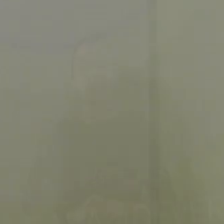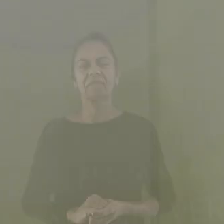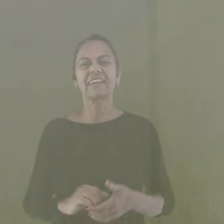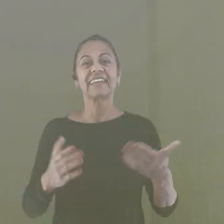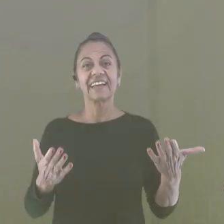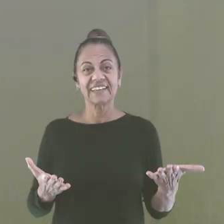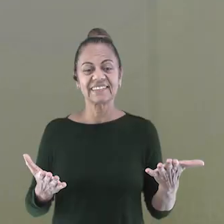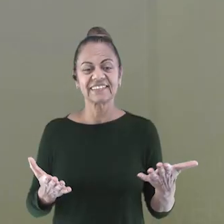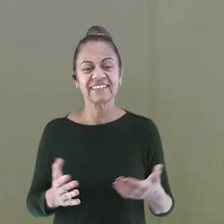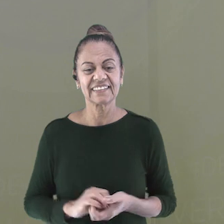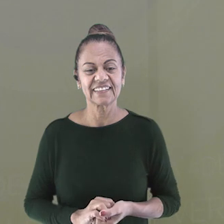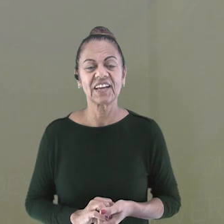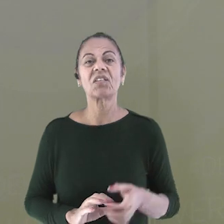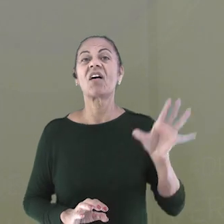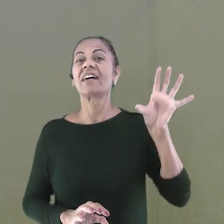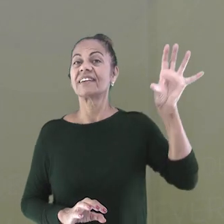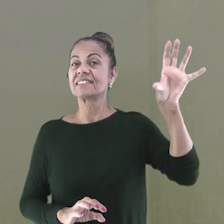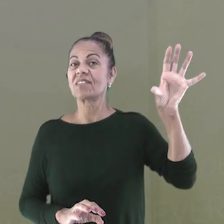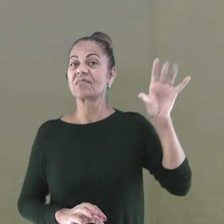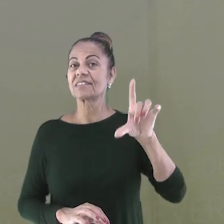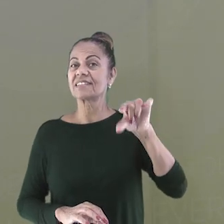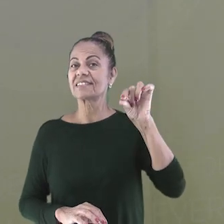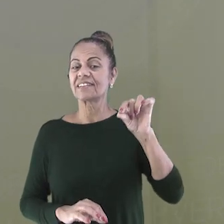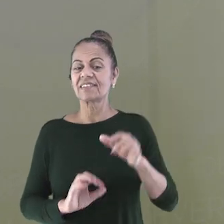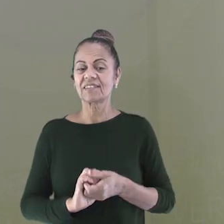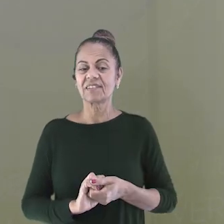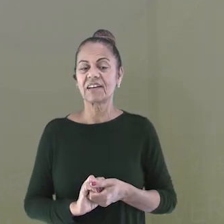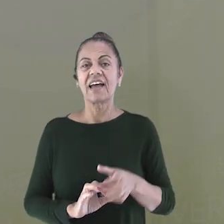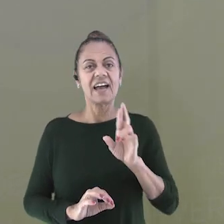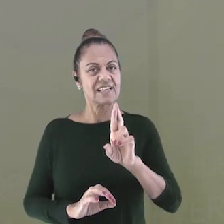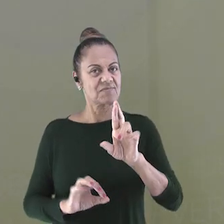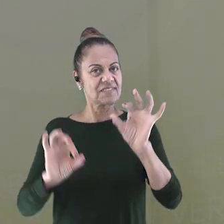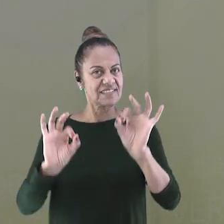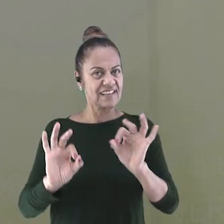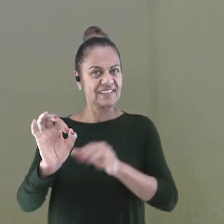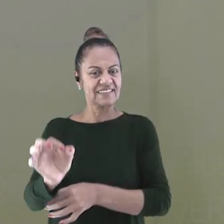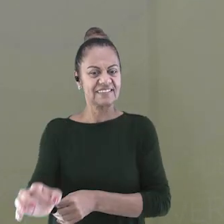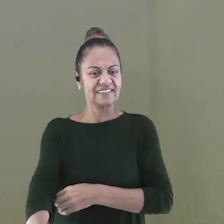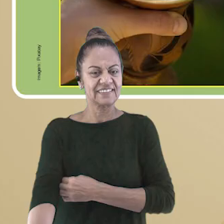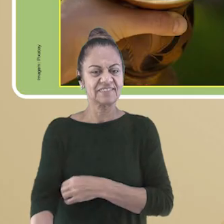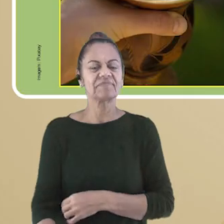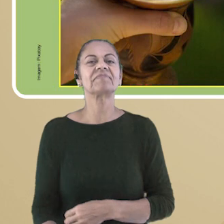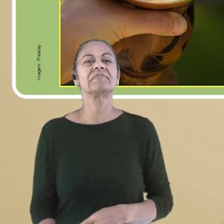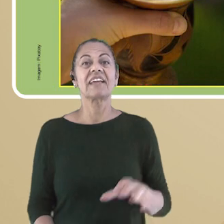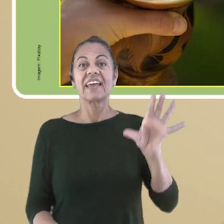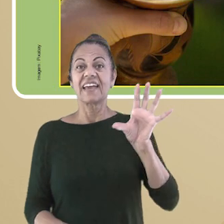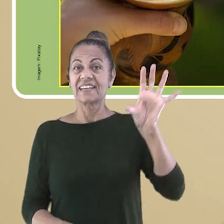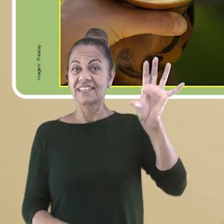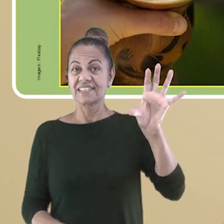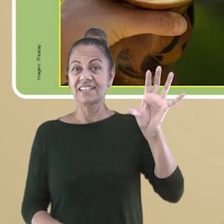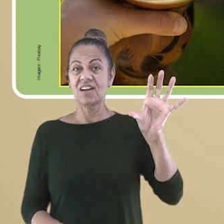E aí, qual região você escolheu? Confere aí a resposta certa. Região